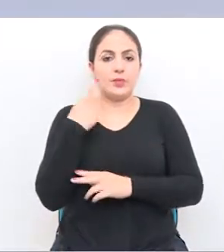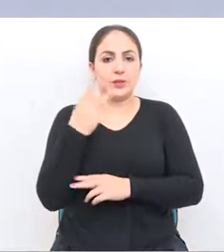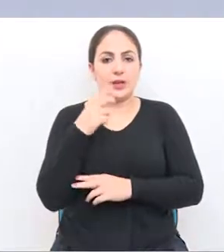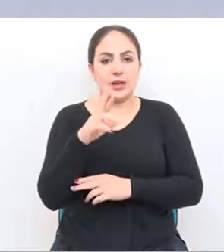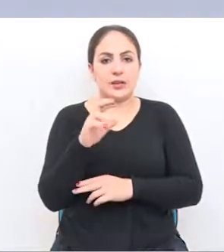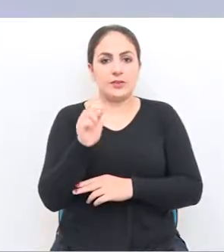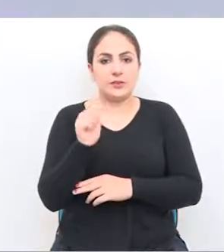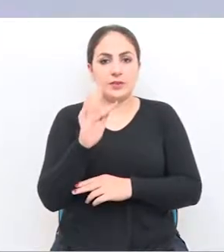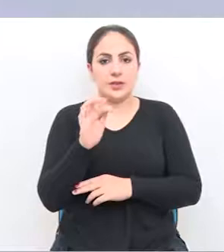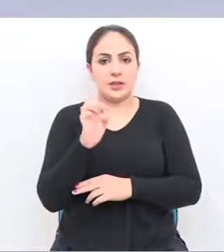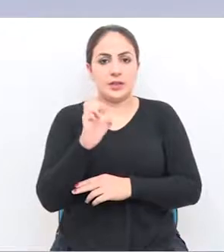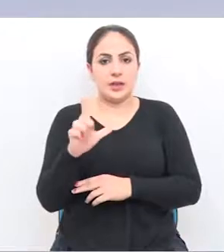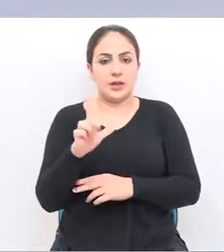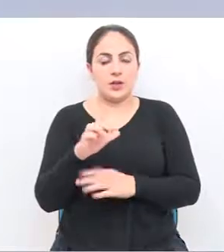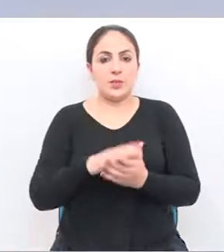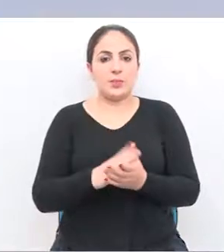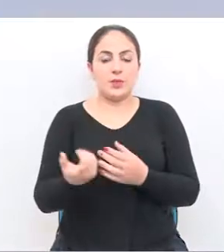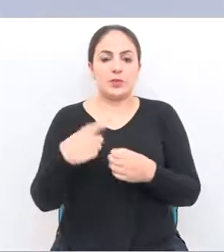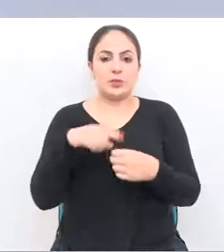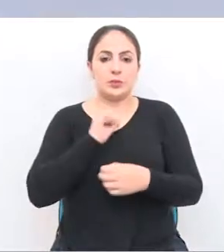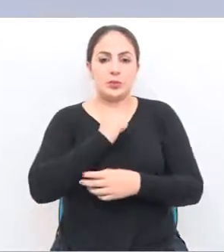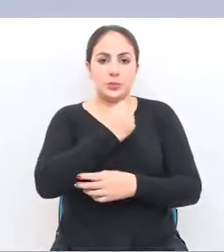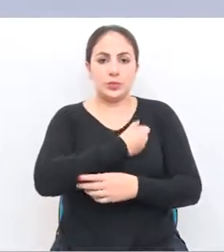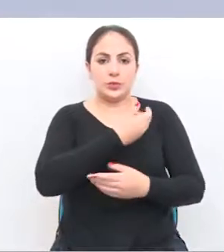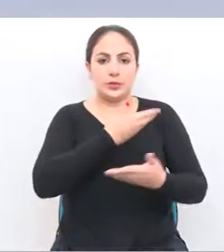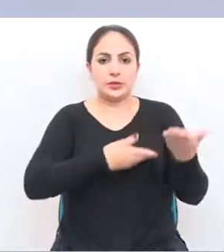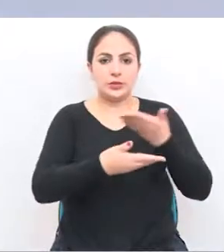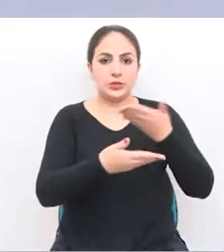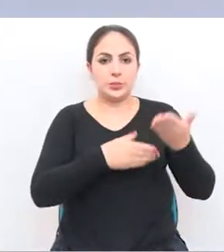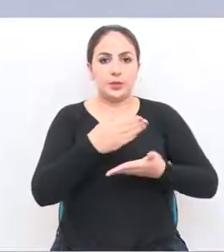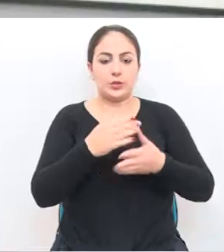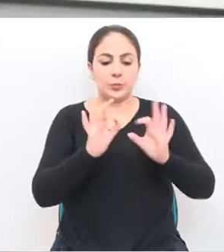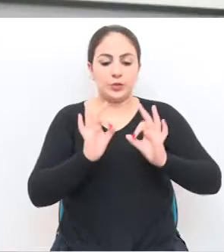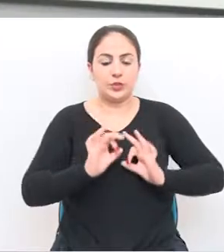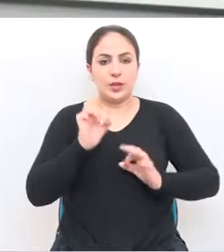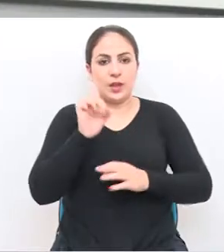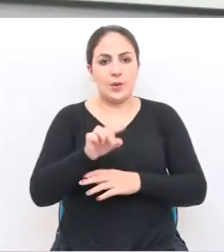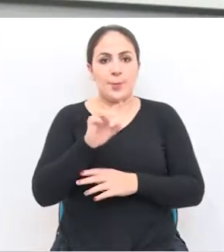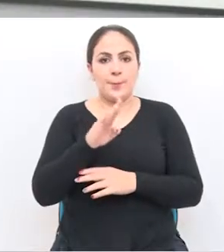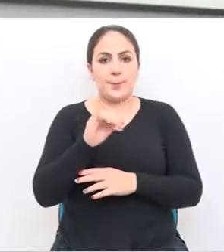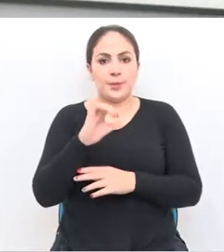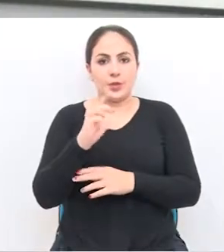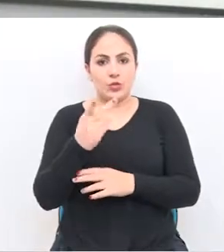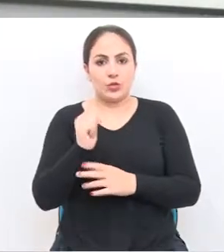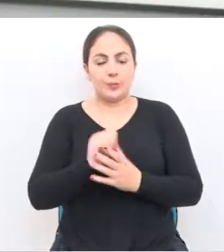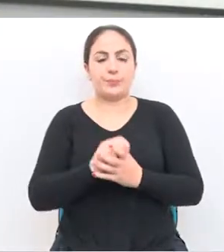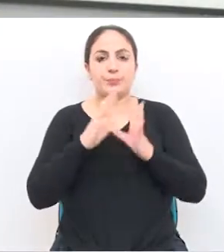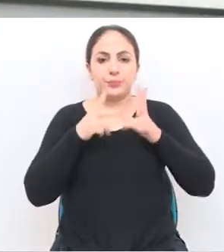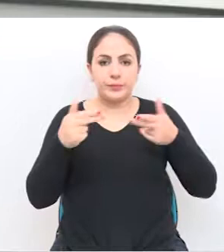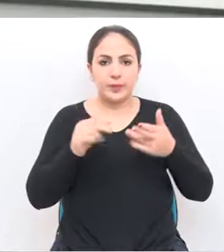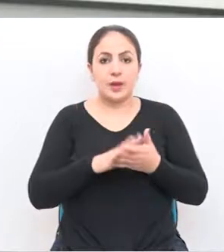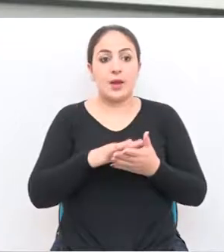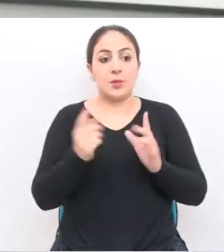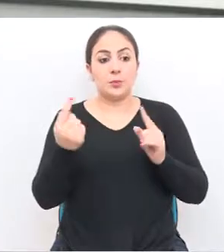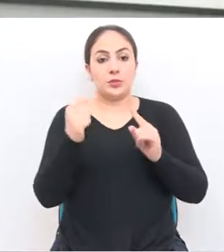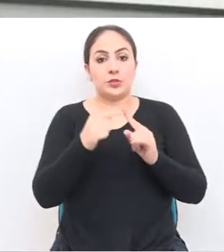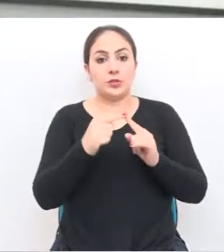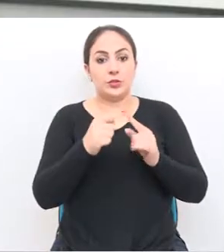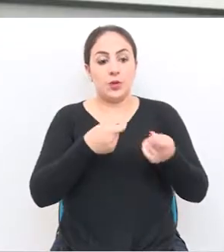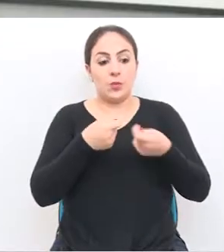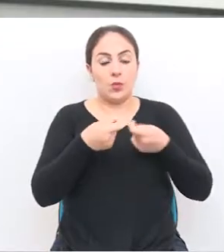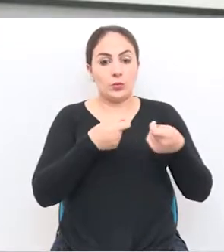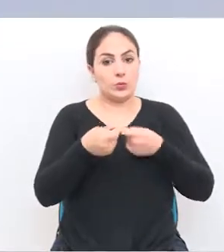solicita a retomada do número de atendimentos do programa É o Bicho. Senão ele não vai atingir o objetivo que é o controle de